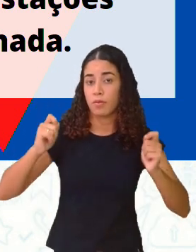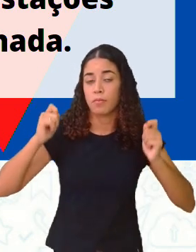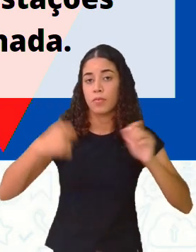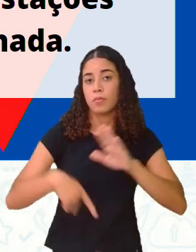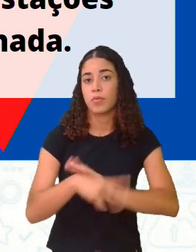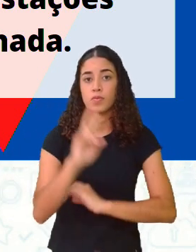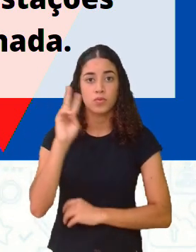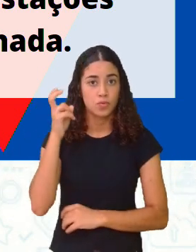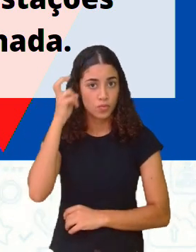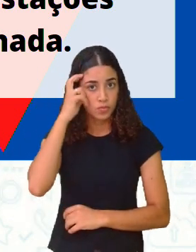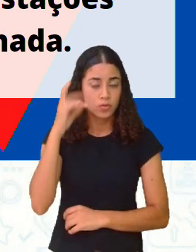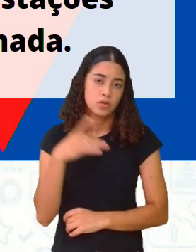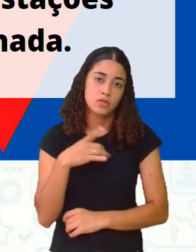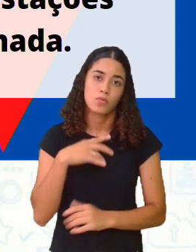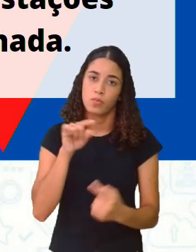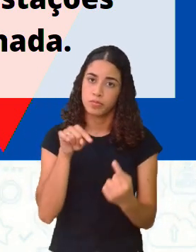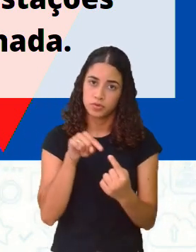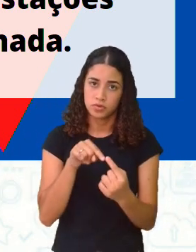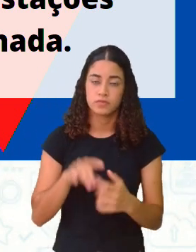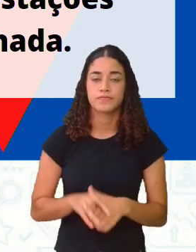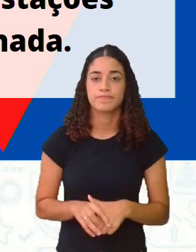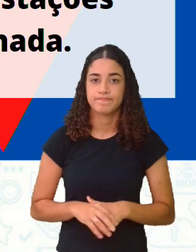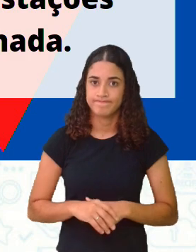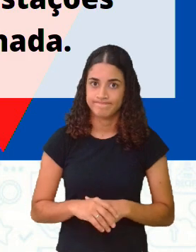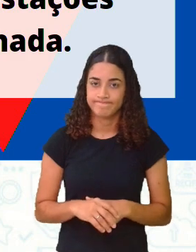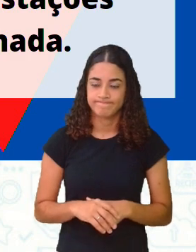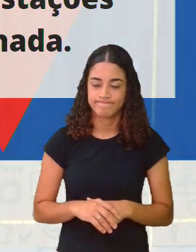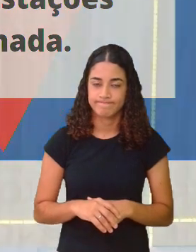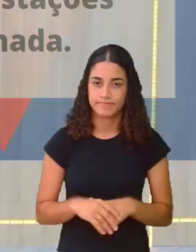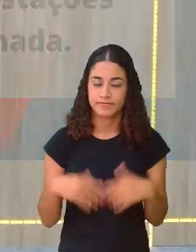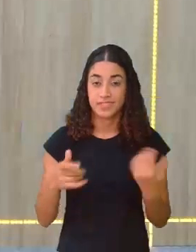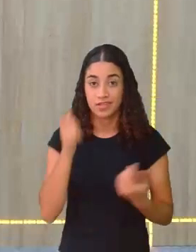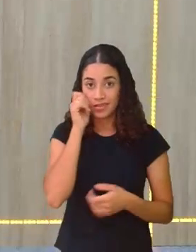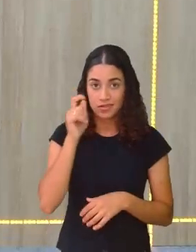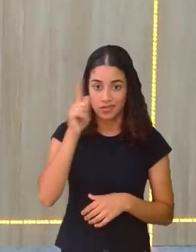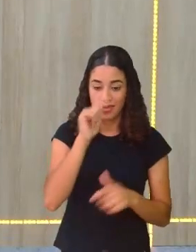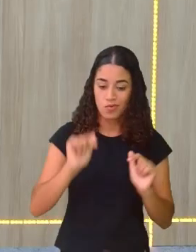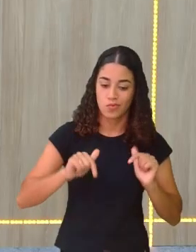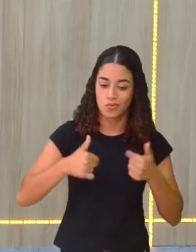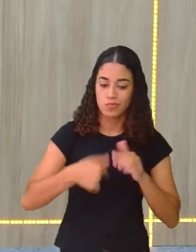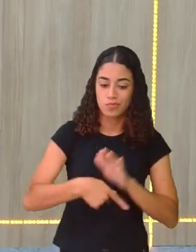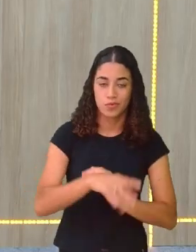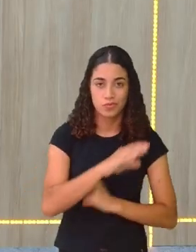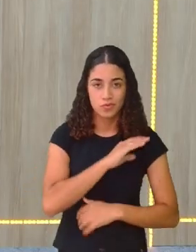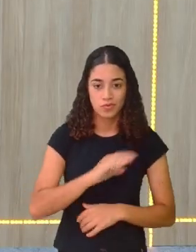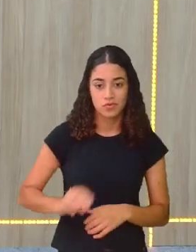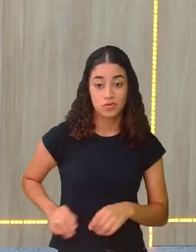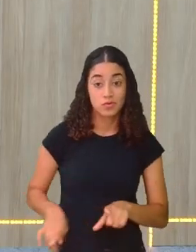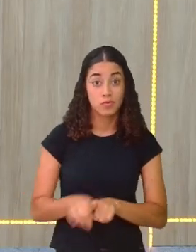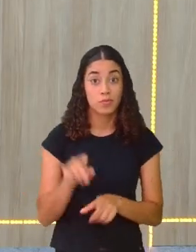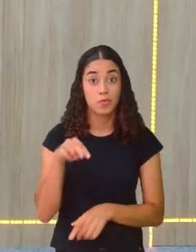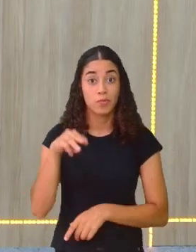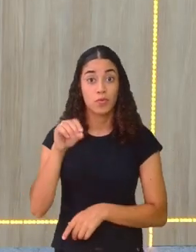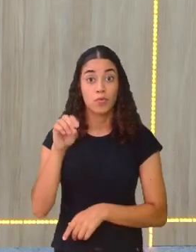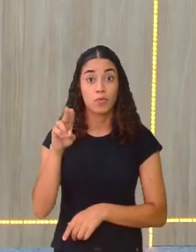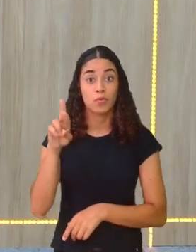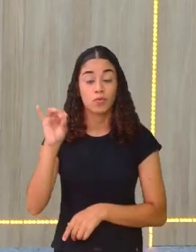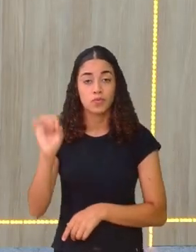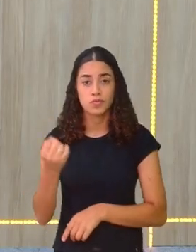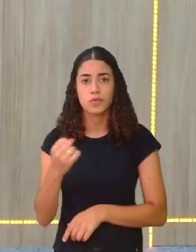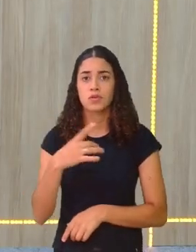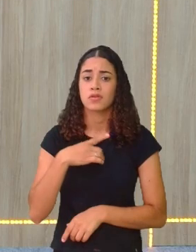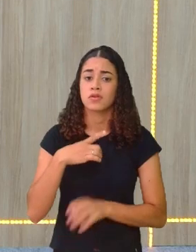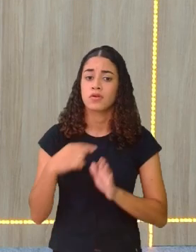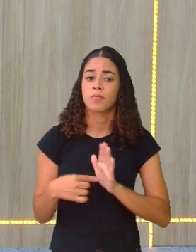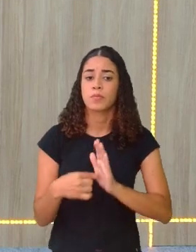elas tinham também essa finalidade. Tanto é que essa ideia da luta dos cristãos e os mouros, elas aparecem em